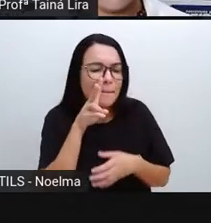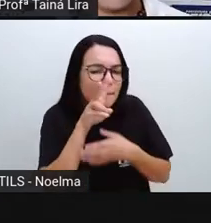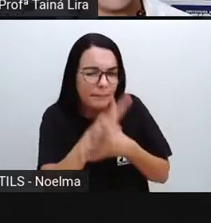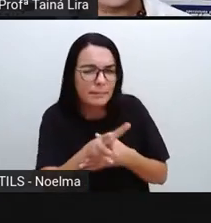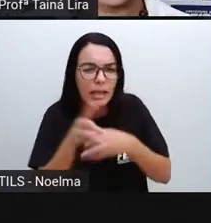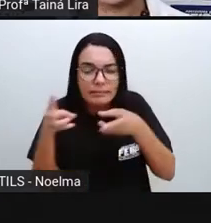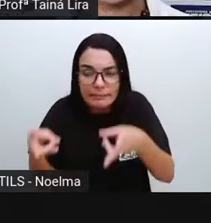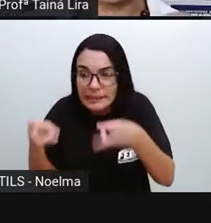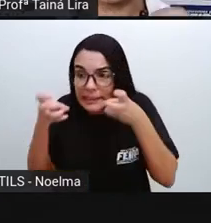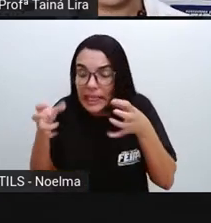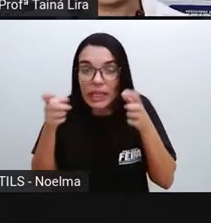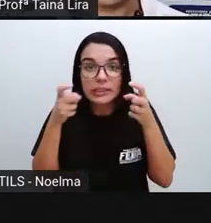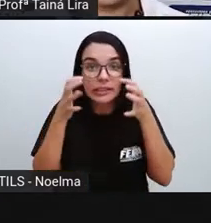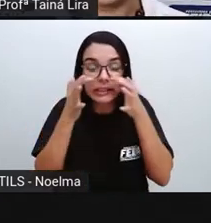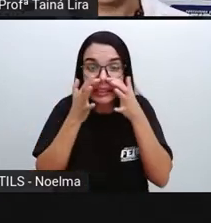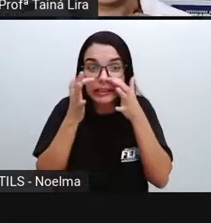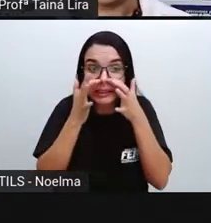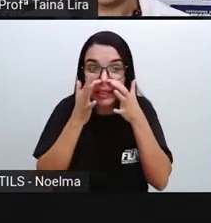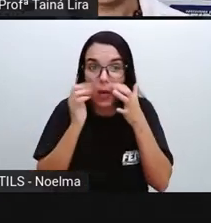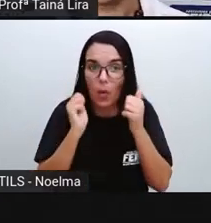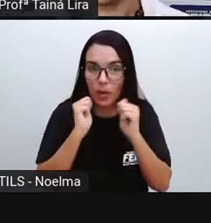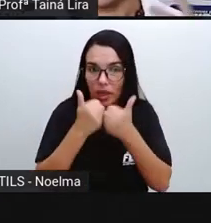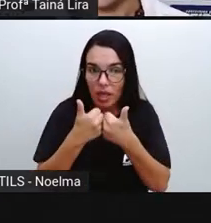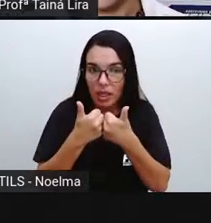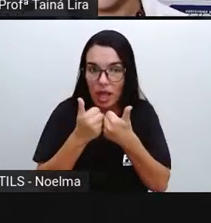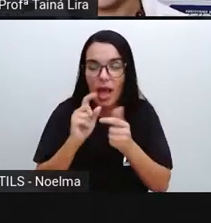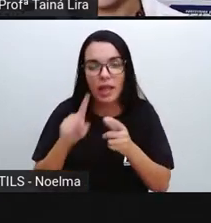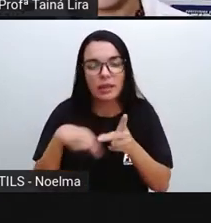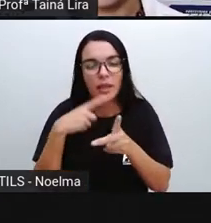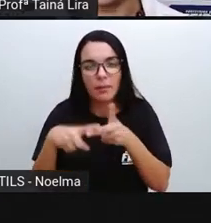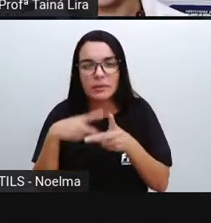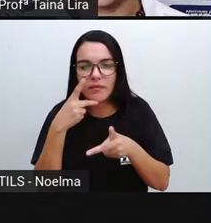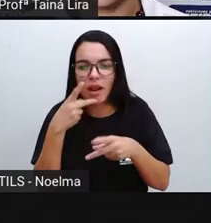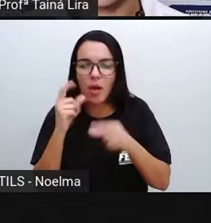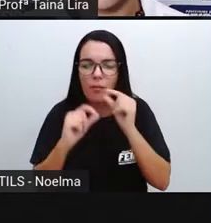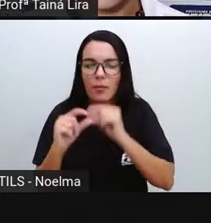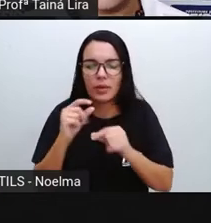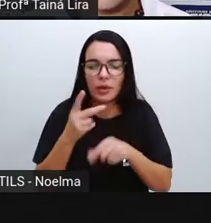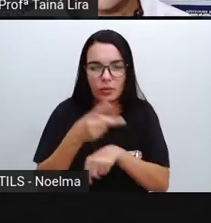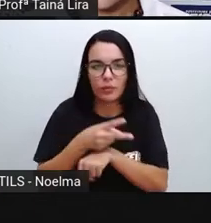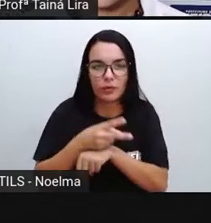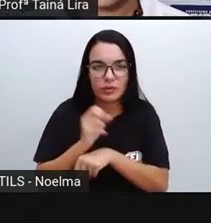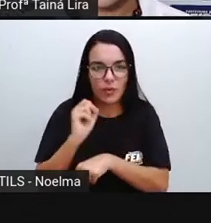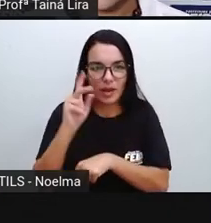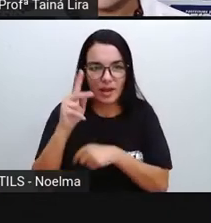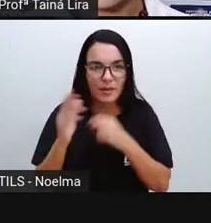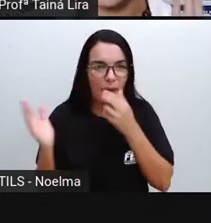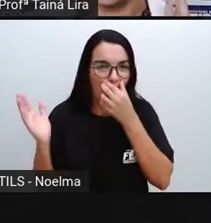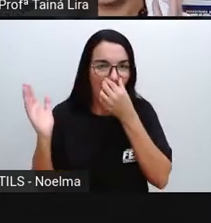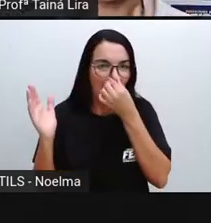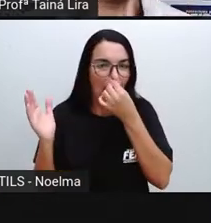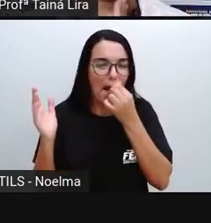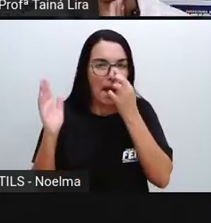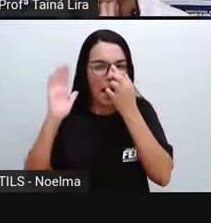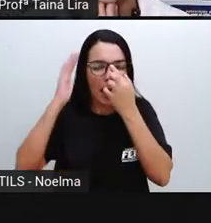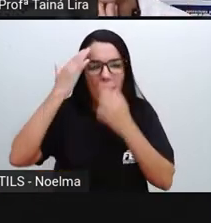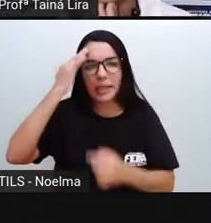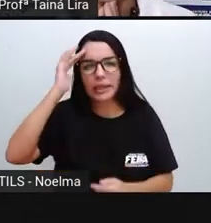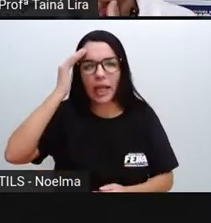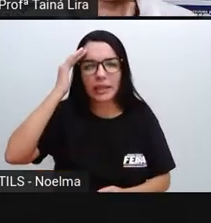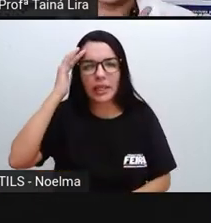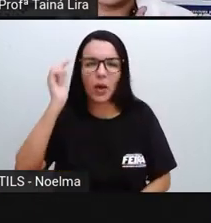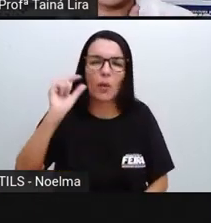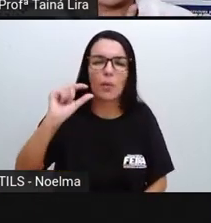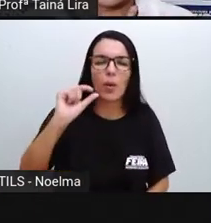atenção que a gente vai depois, né? Falar um pouquinho sobre esse vídeo, tá? E a gente vai entender um pouquinho, né?